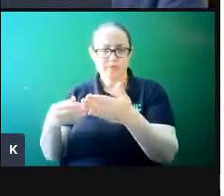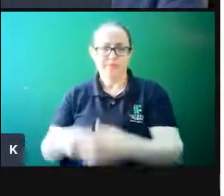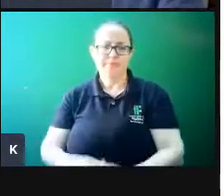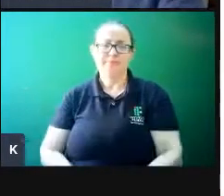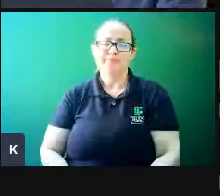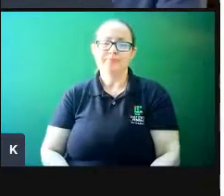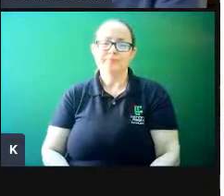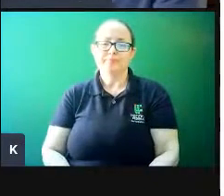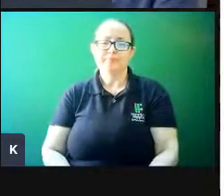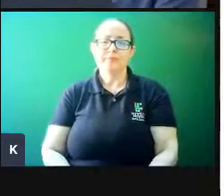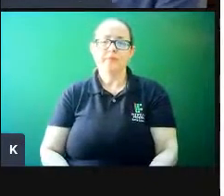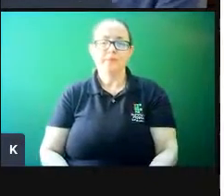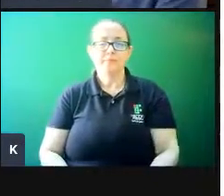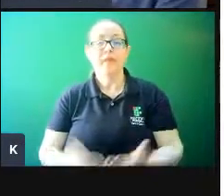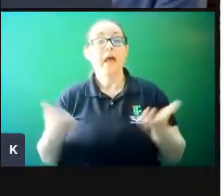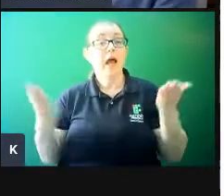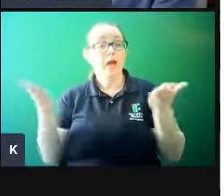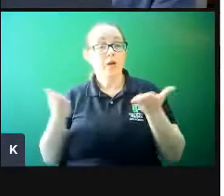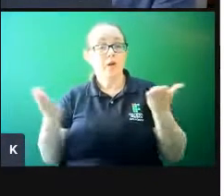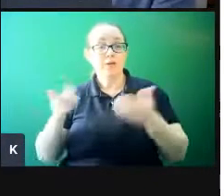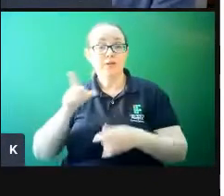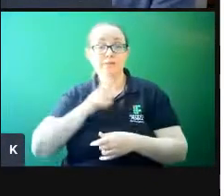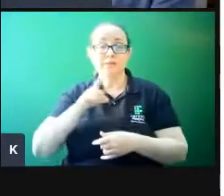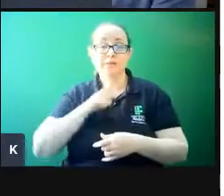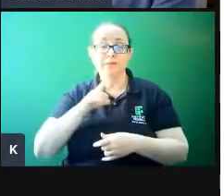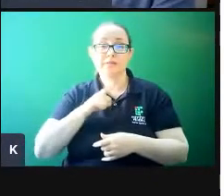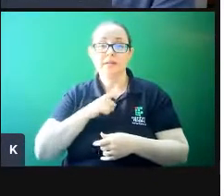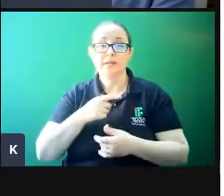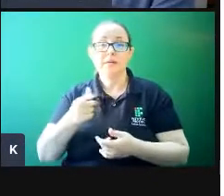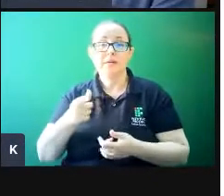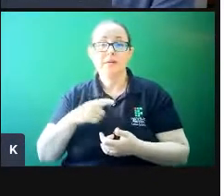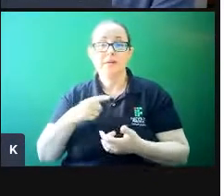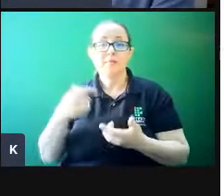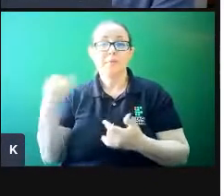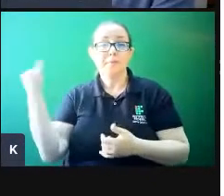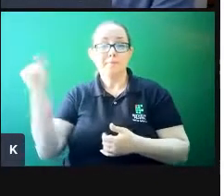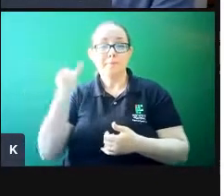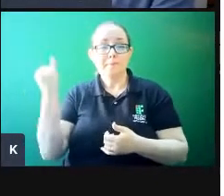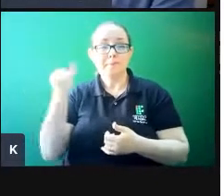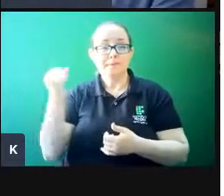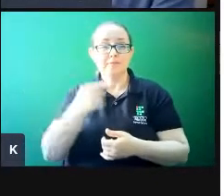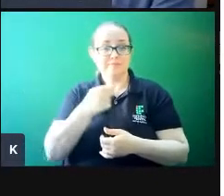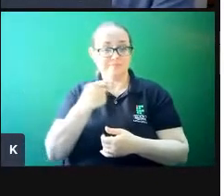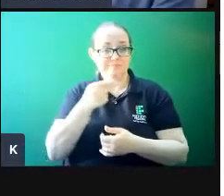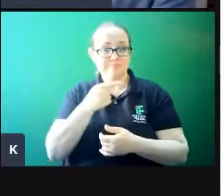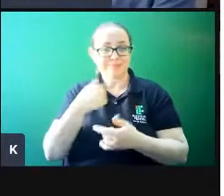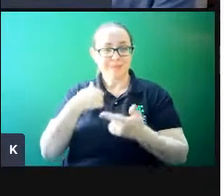Outro que está super em alta é um hot topic há muito tempo já, é o mindfulness.